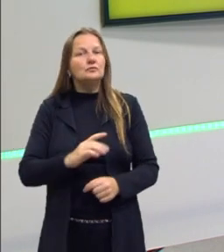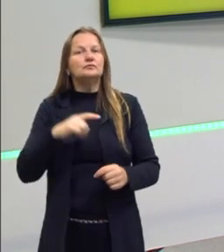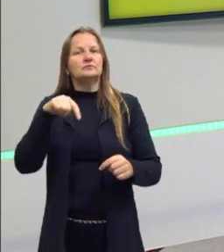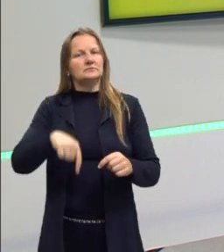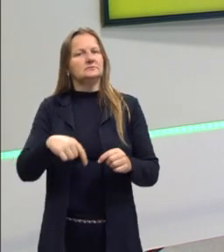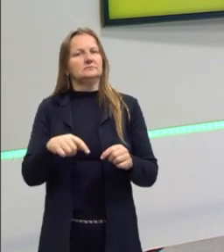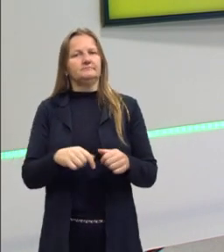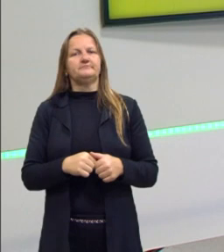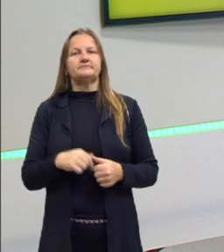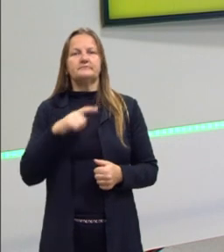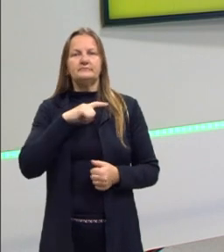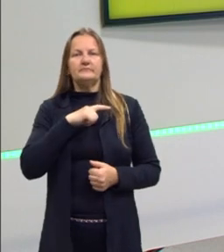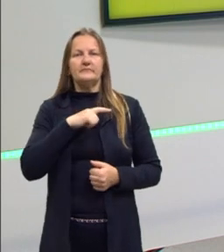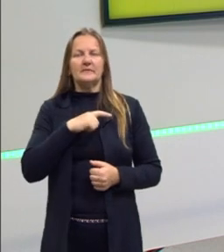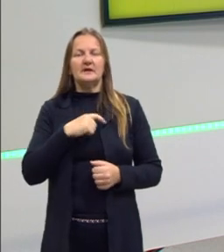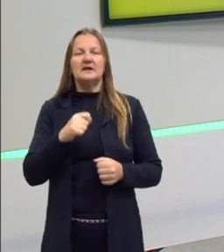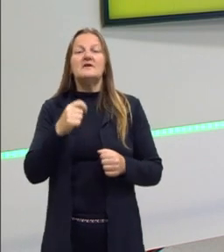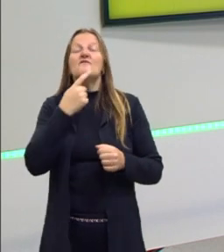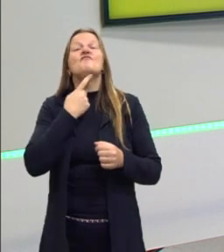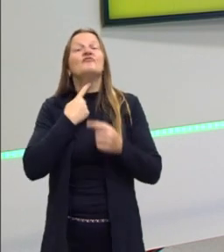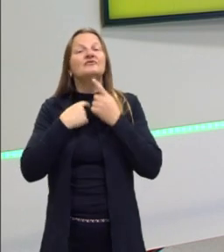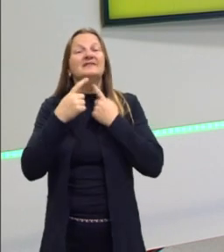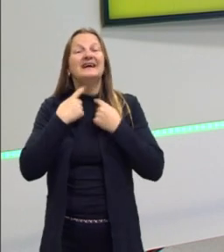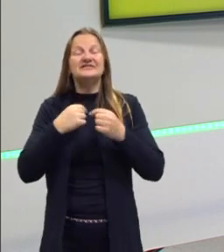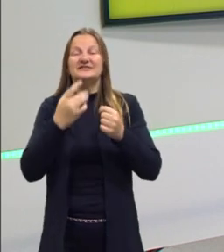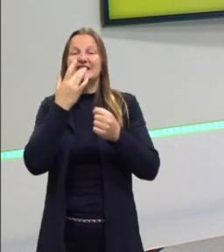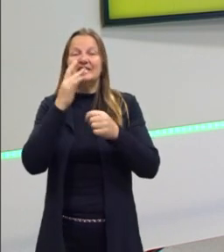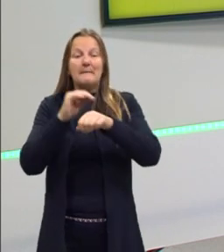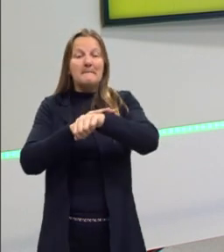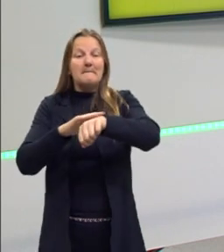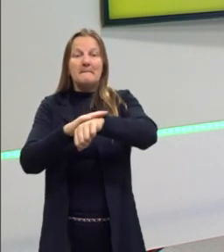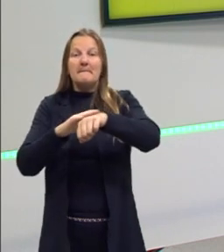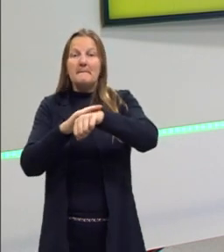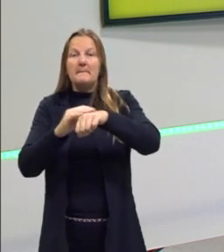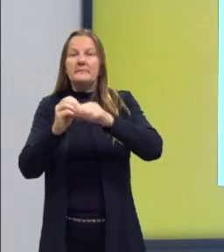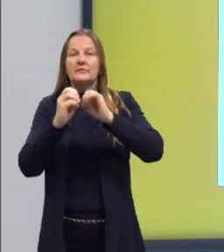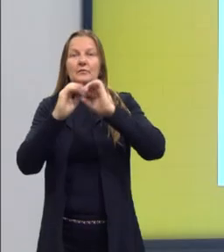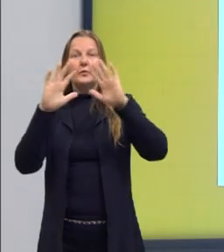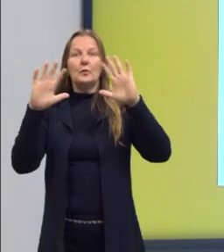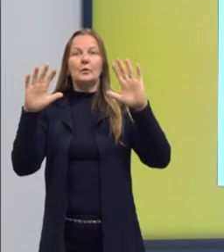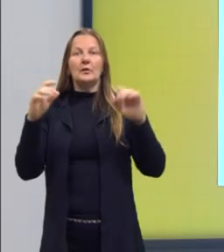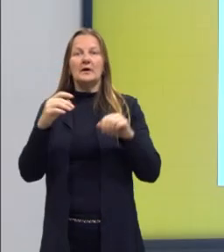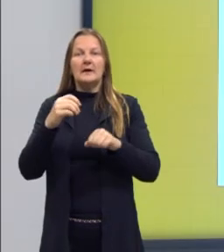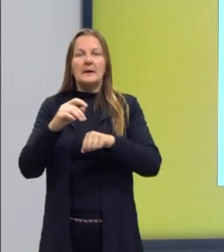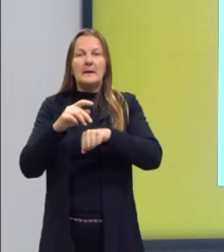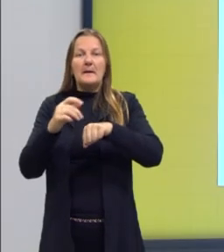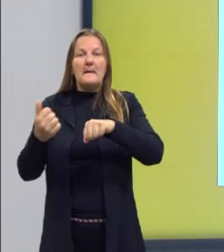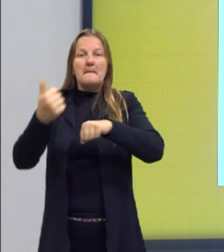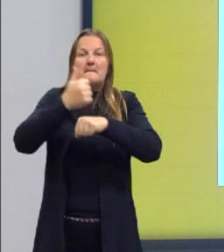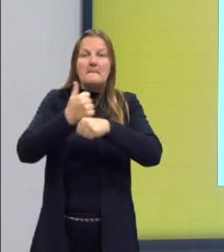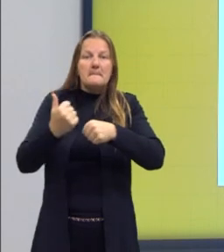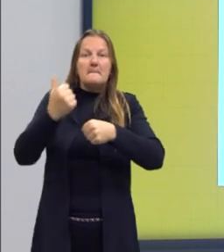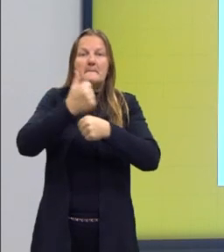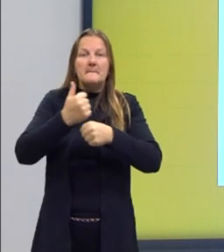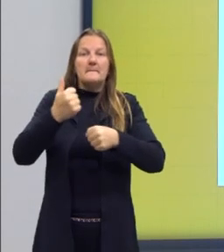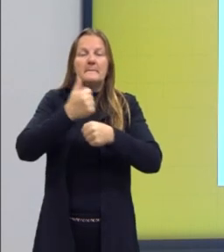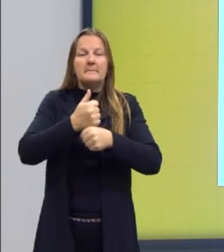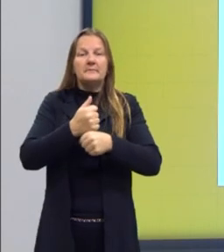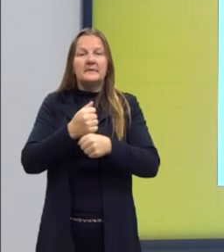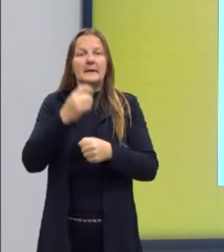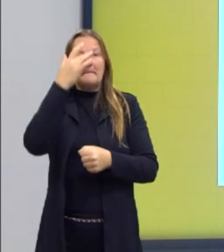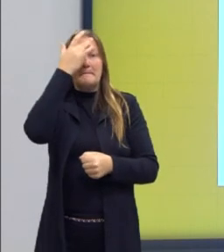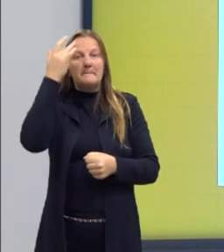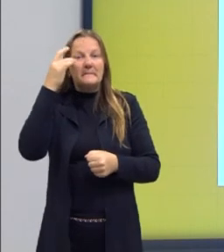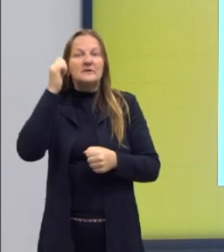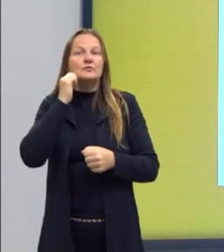então fazer um branqueamento da população. Então, se queria substituir essa população negra e, por